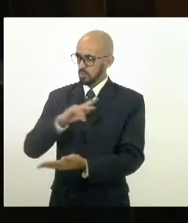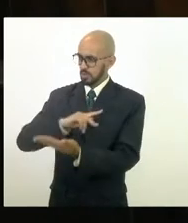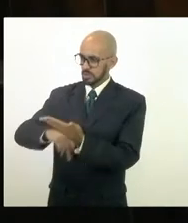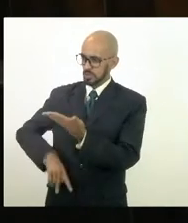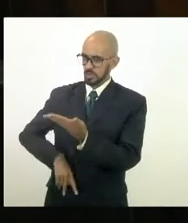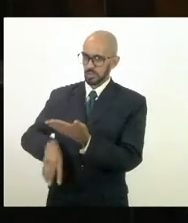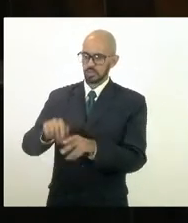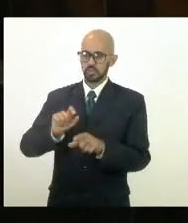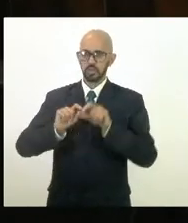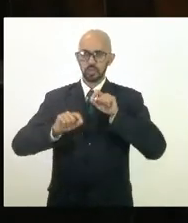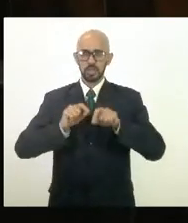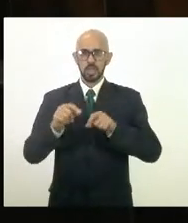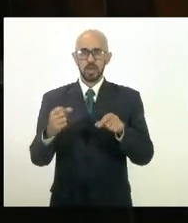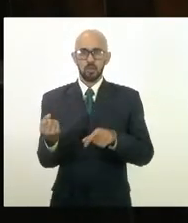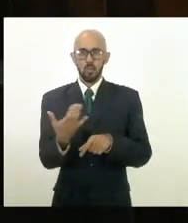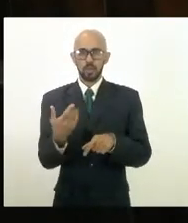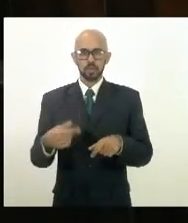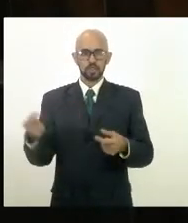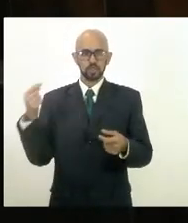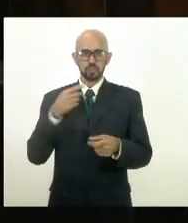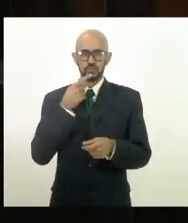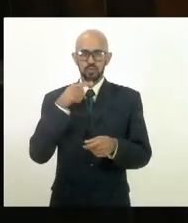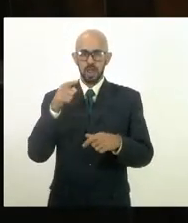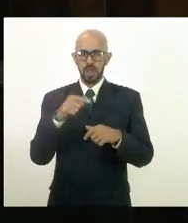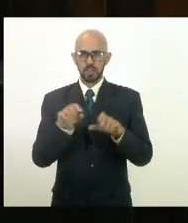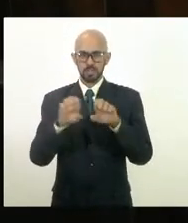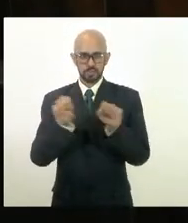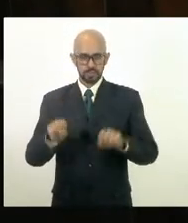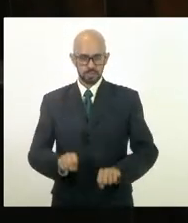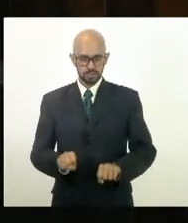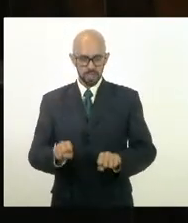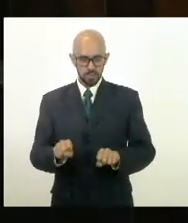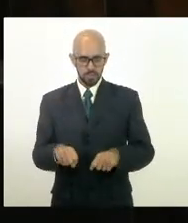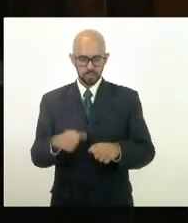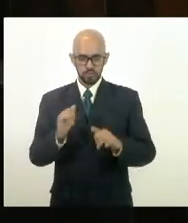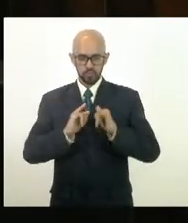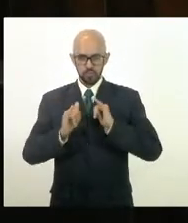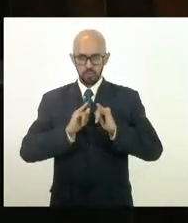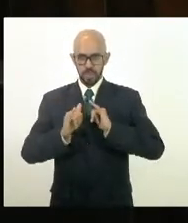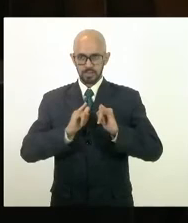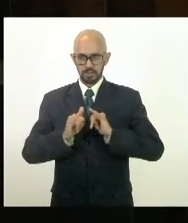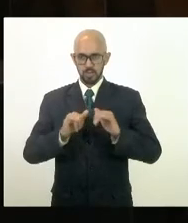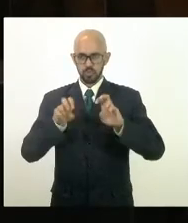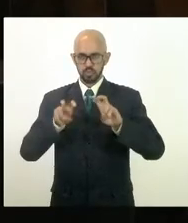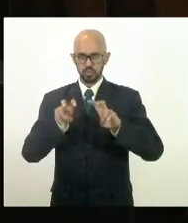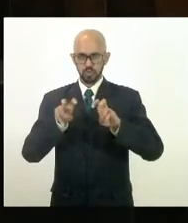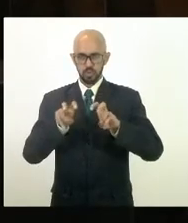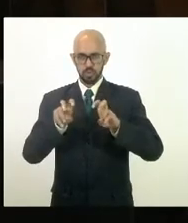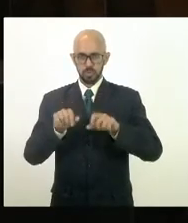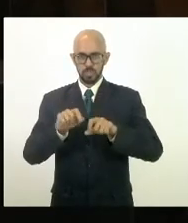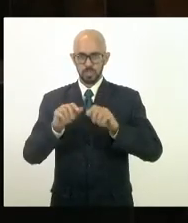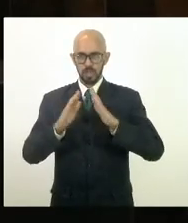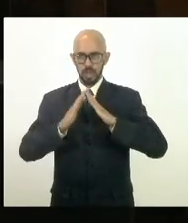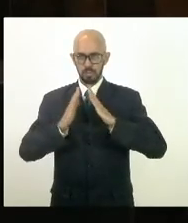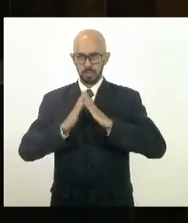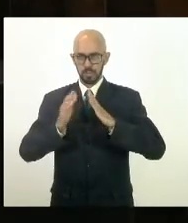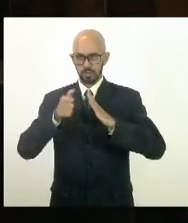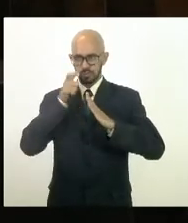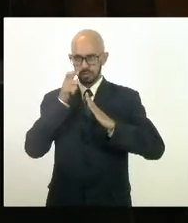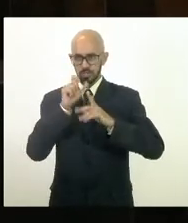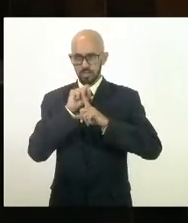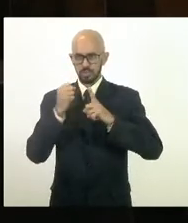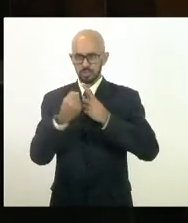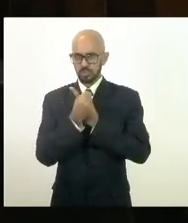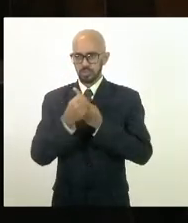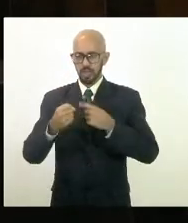trazemos aqui a possibilidade de instituir esse sistema de informação sobre a habitação de interesse social,